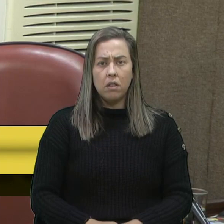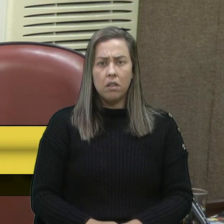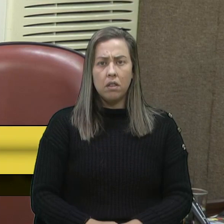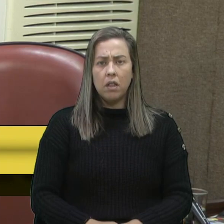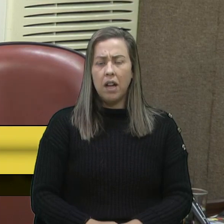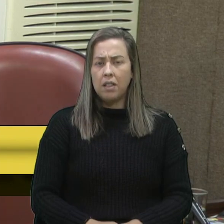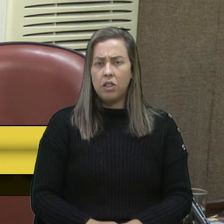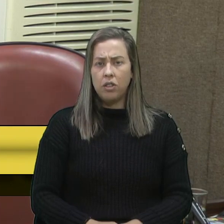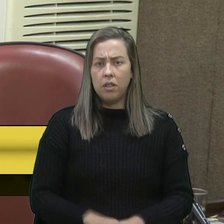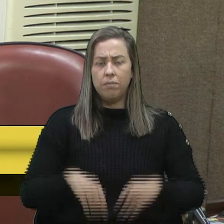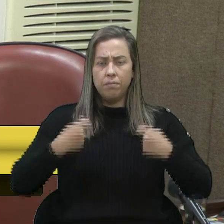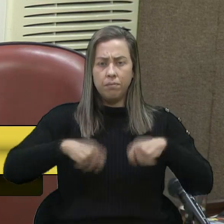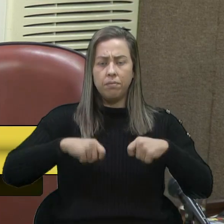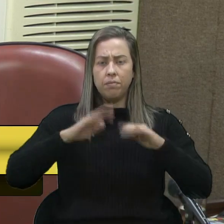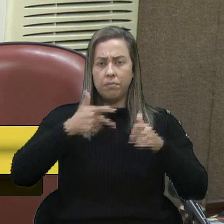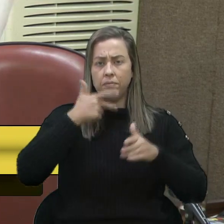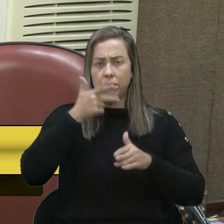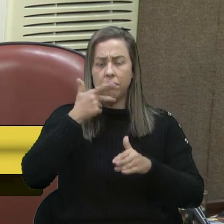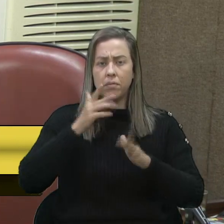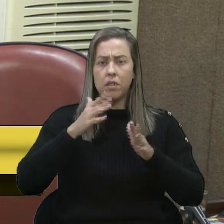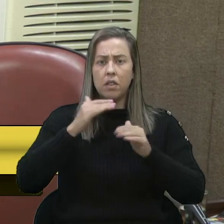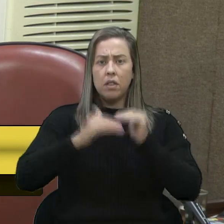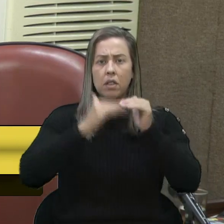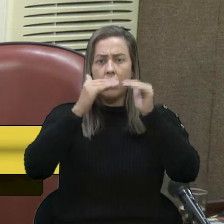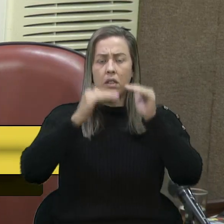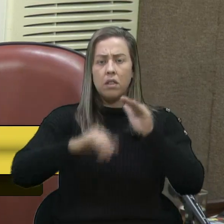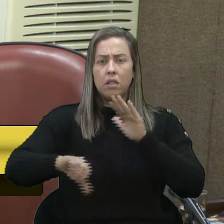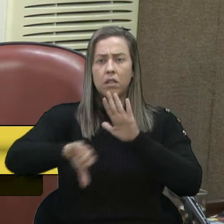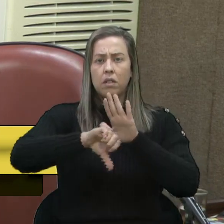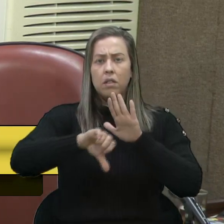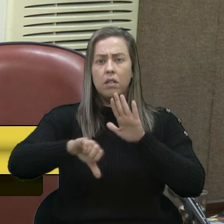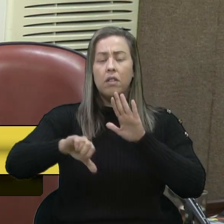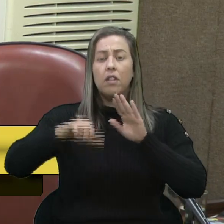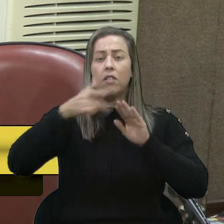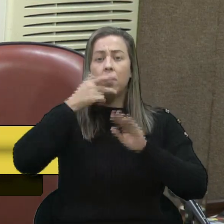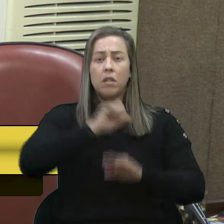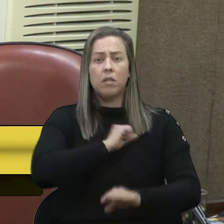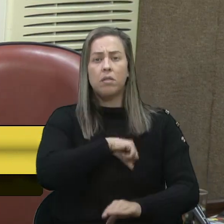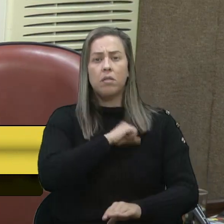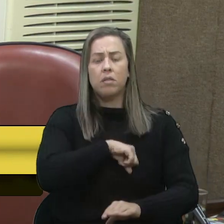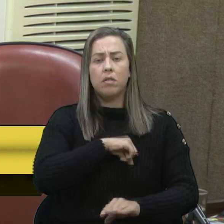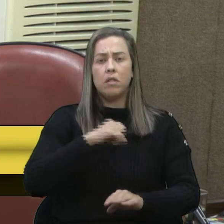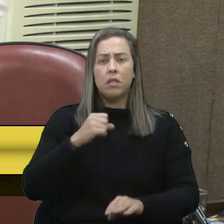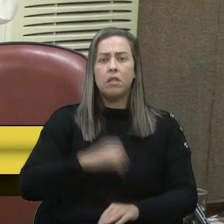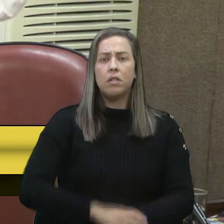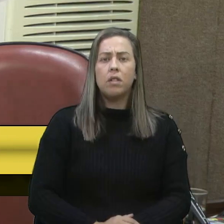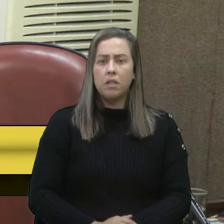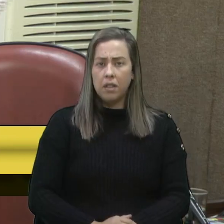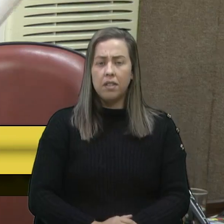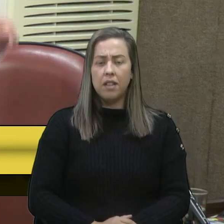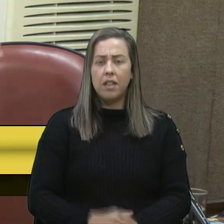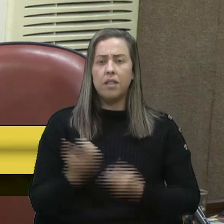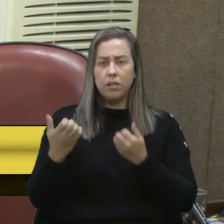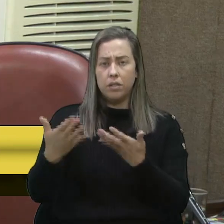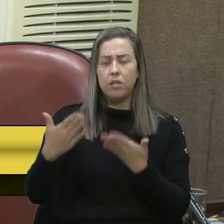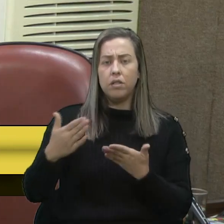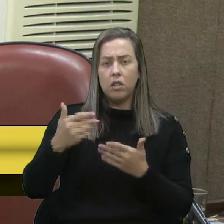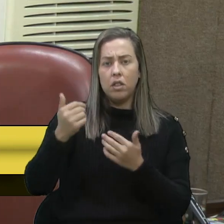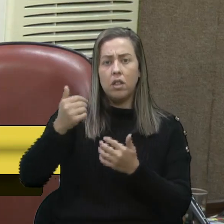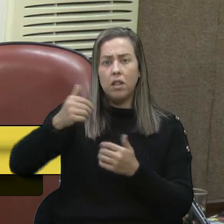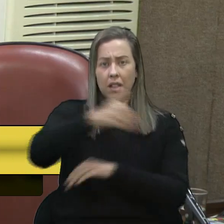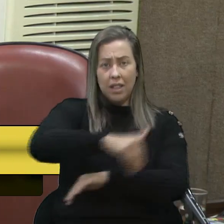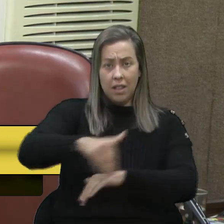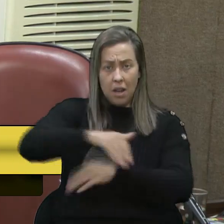repensar. Ficar falando alto, criminalizando o professor, ficar dizendo que é culpa do jovem depois que ele está na rua fazendo